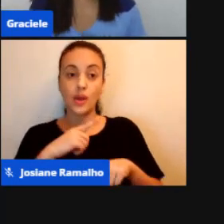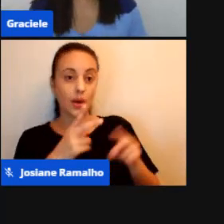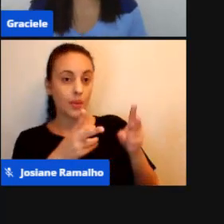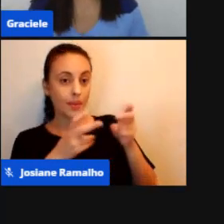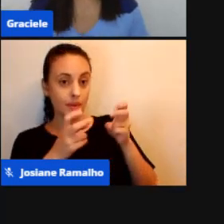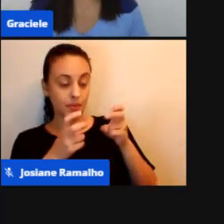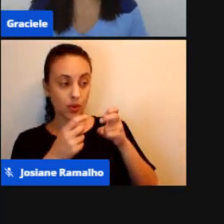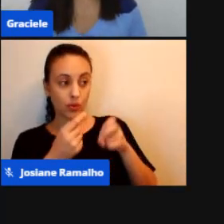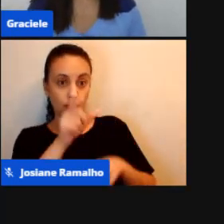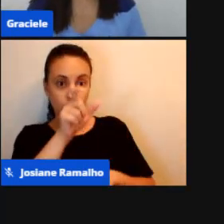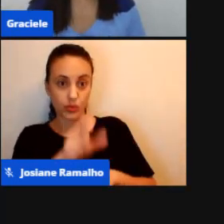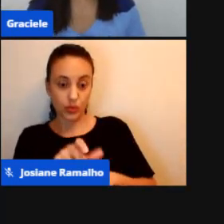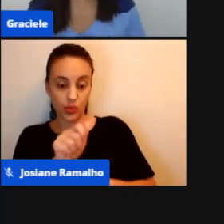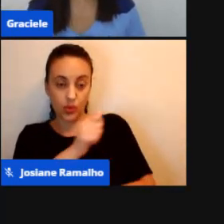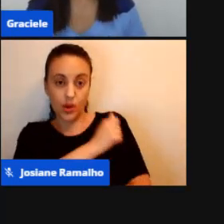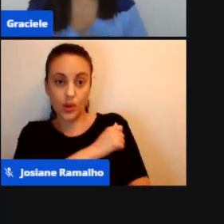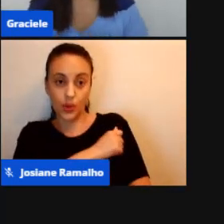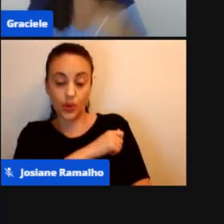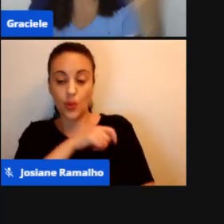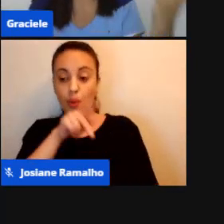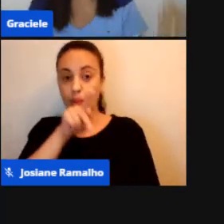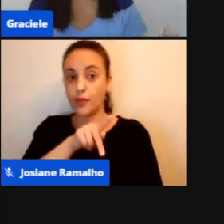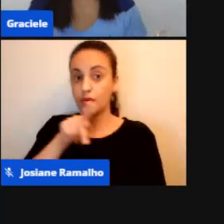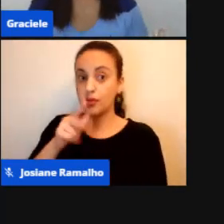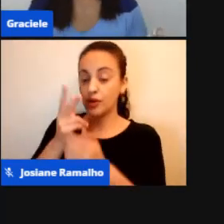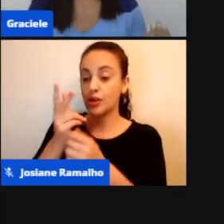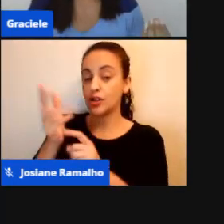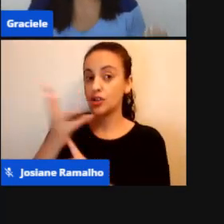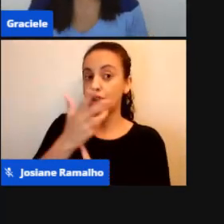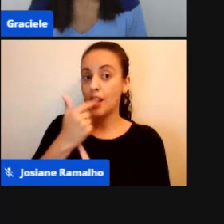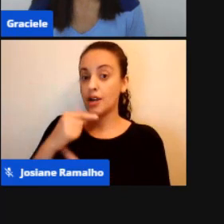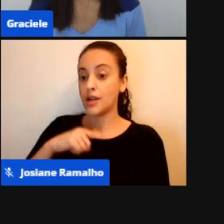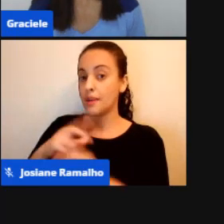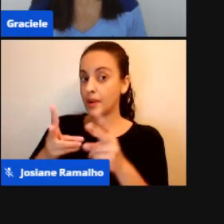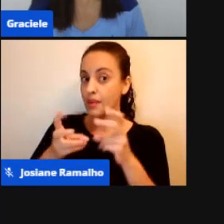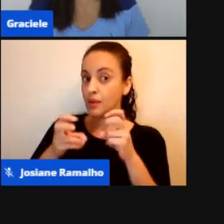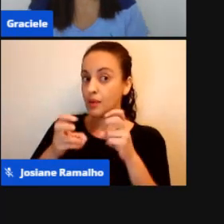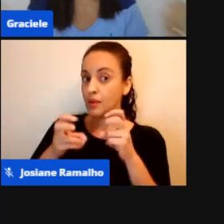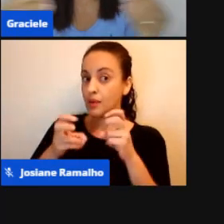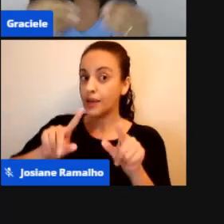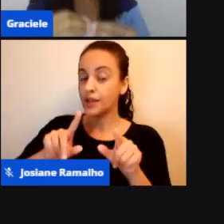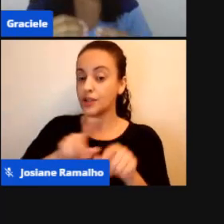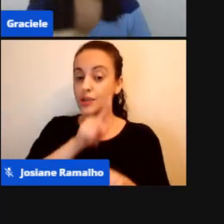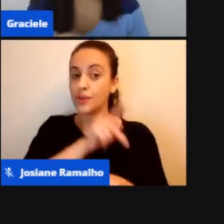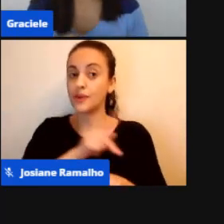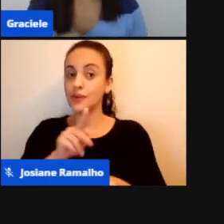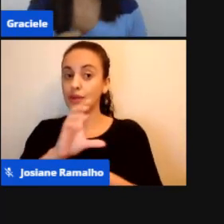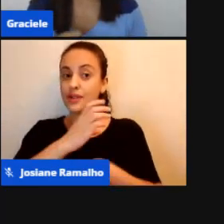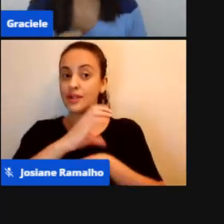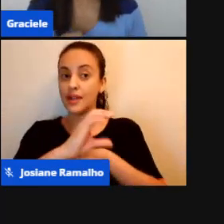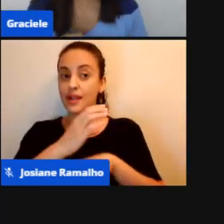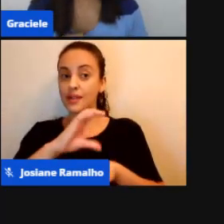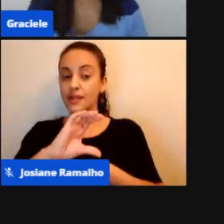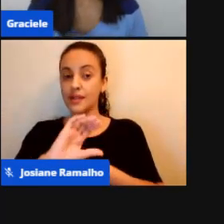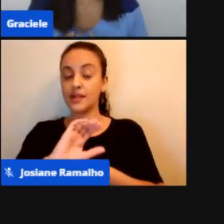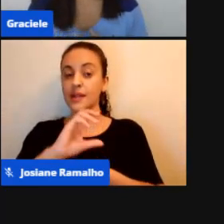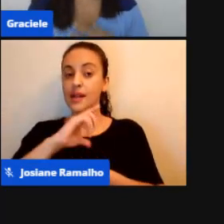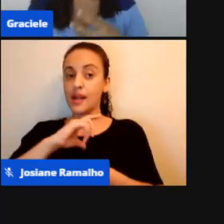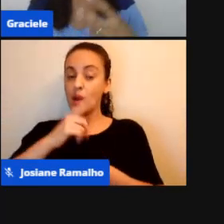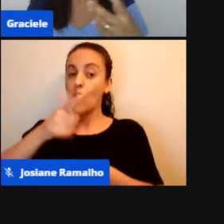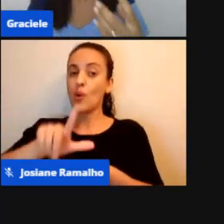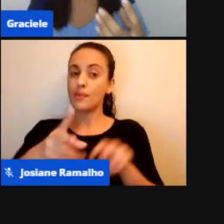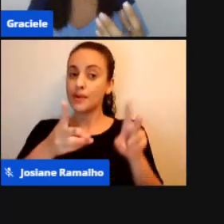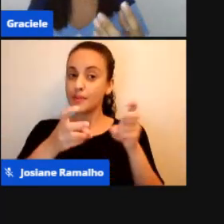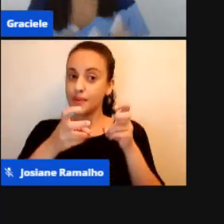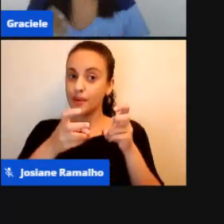professor de arte tem outra percepção e o professor de ciências tem outra. Então, é preciso que nós conversemos,